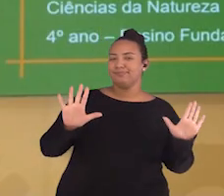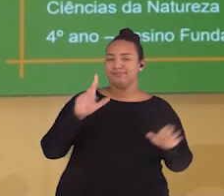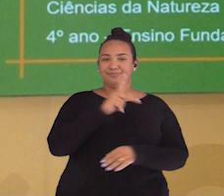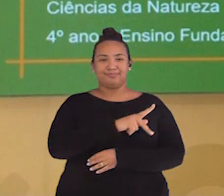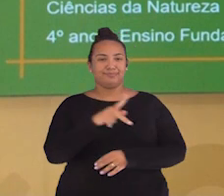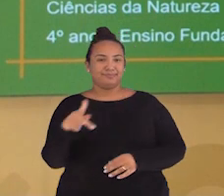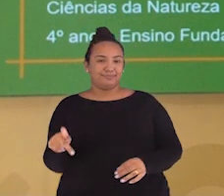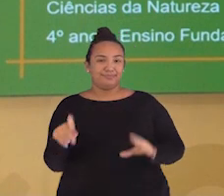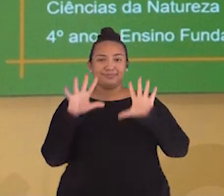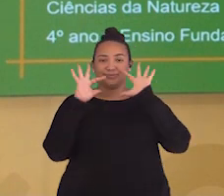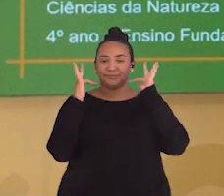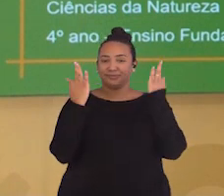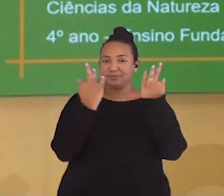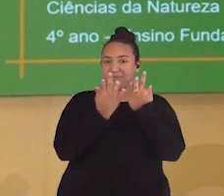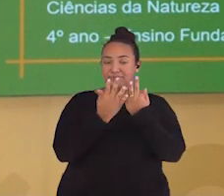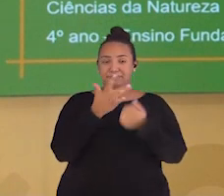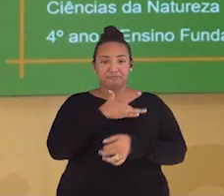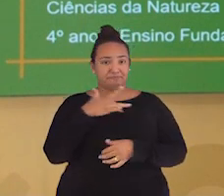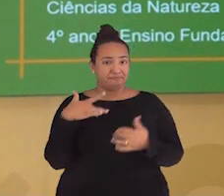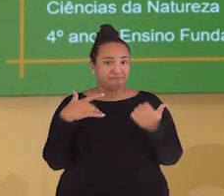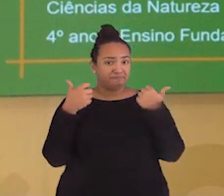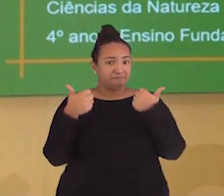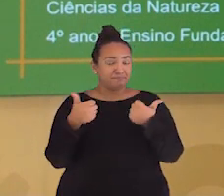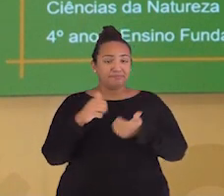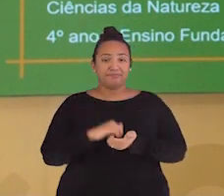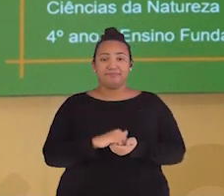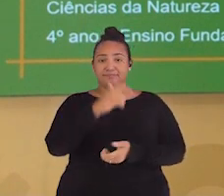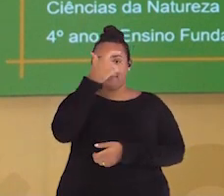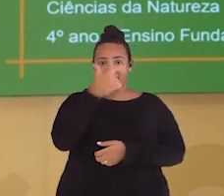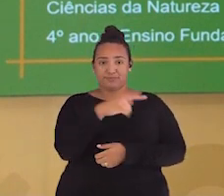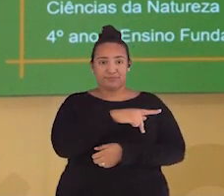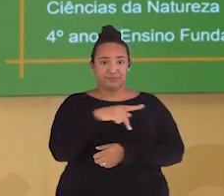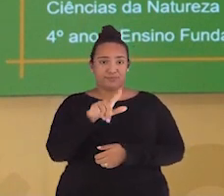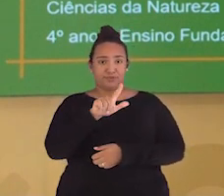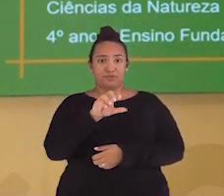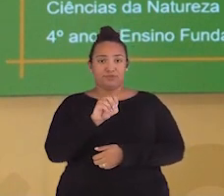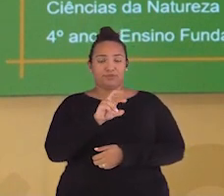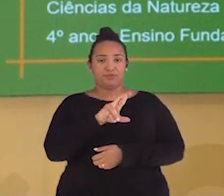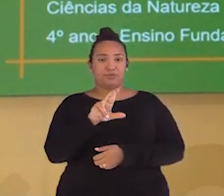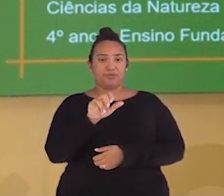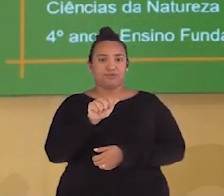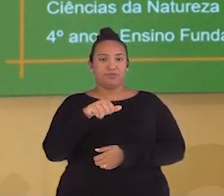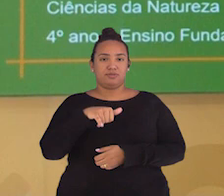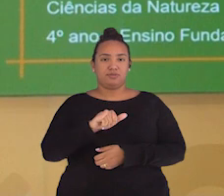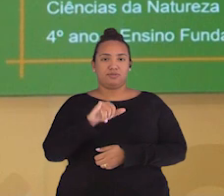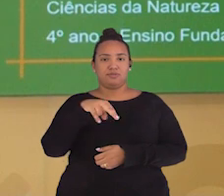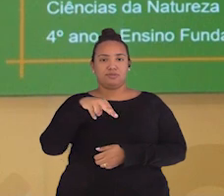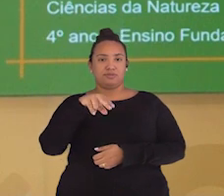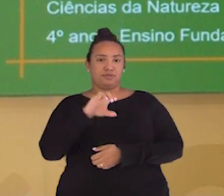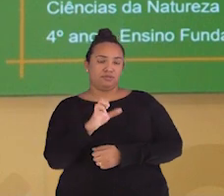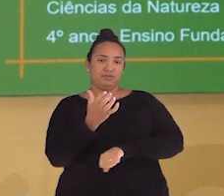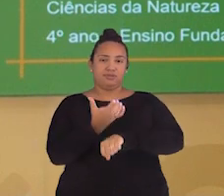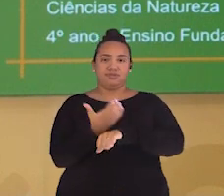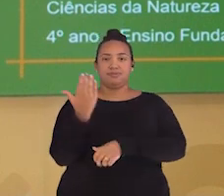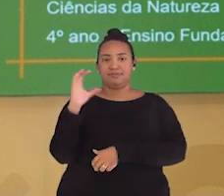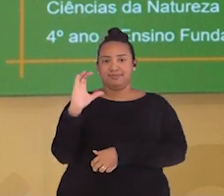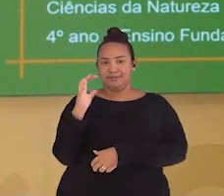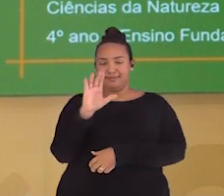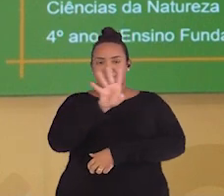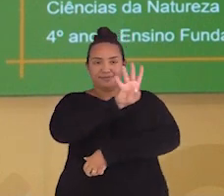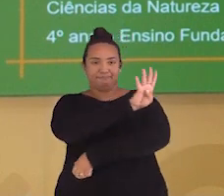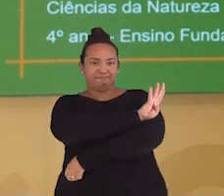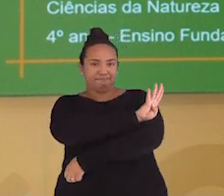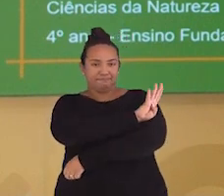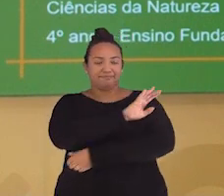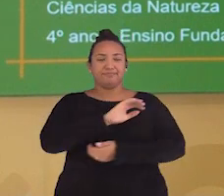Olá professores e familiares, tudo bem com vocês? Eu sou Lohaine, professora de ciências do quarto ano dos